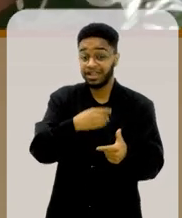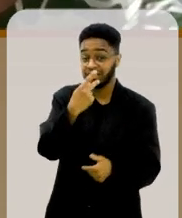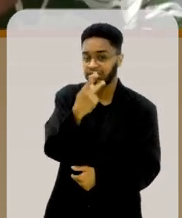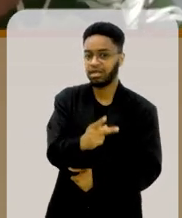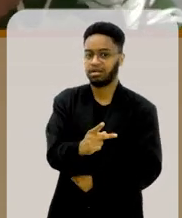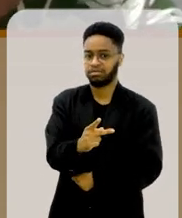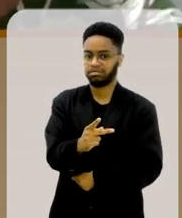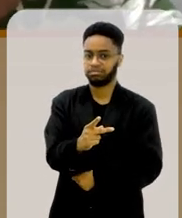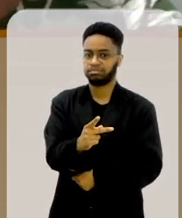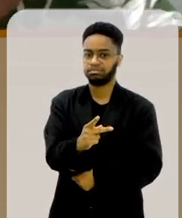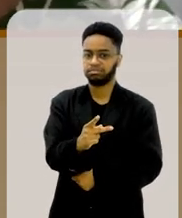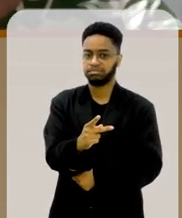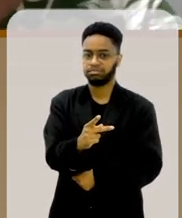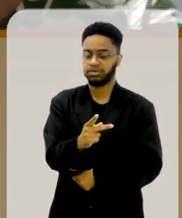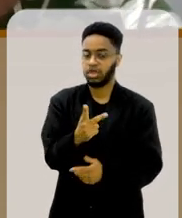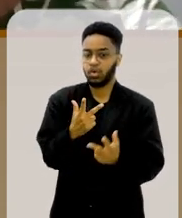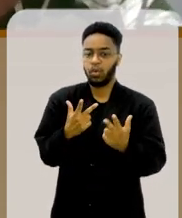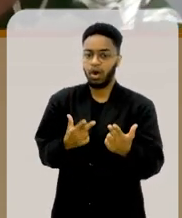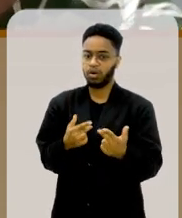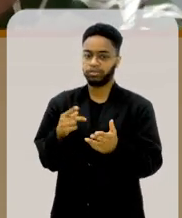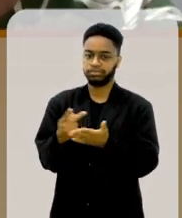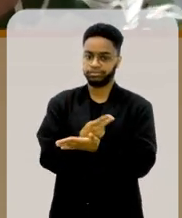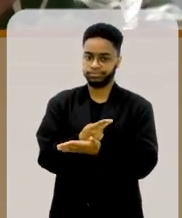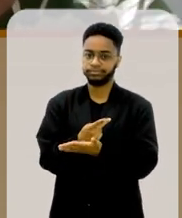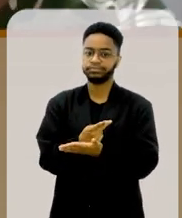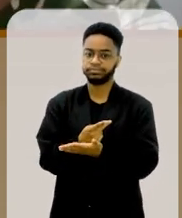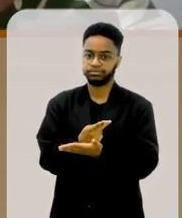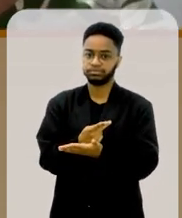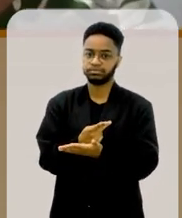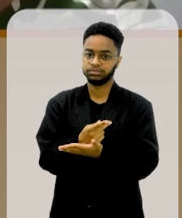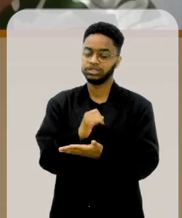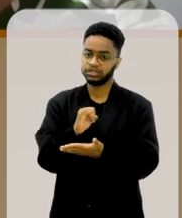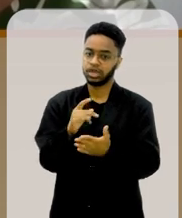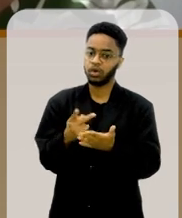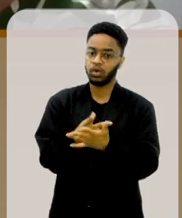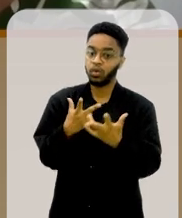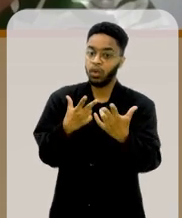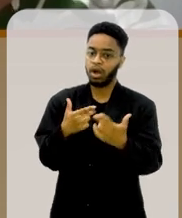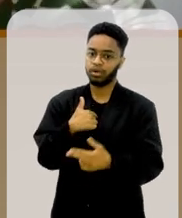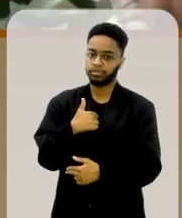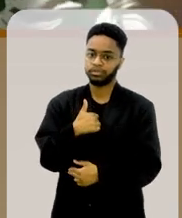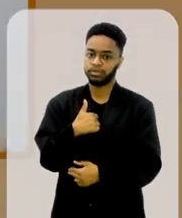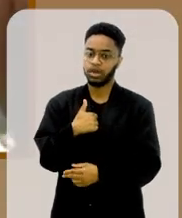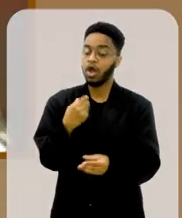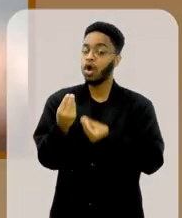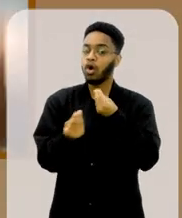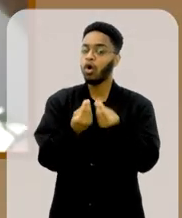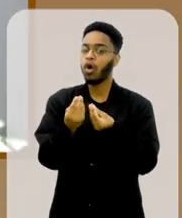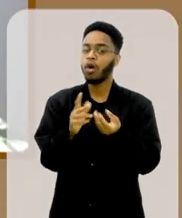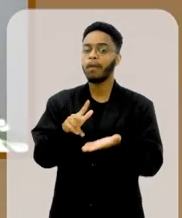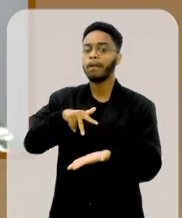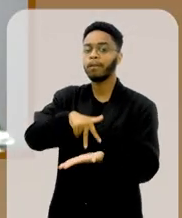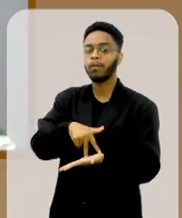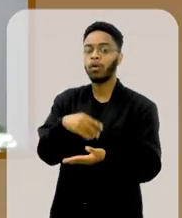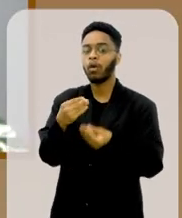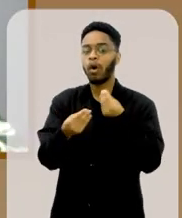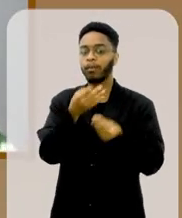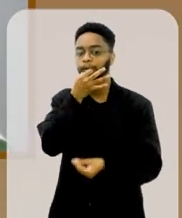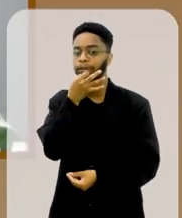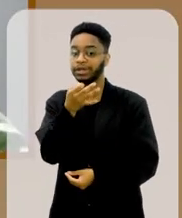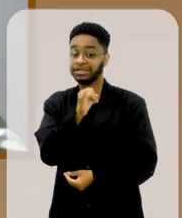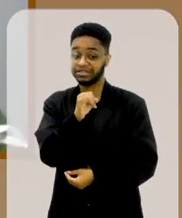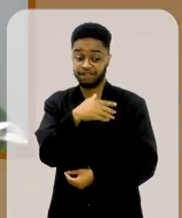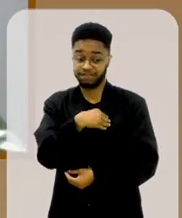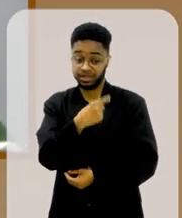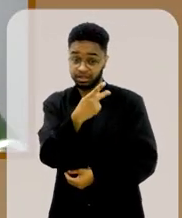filha delas tivesse, se com uma filha delas tivesse acontecido o que aconteceu comigo. Qual seria o posicionamento se